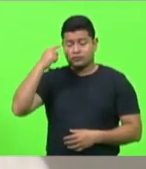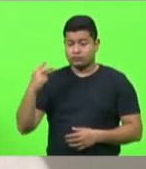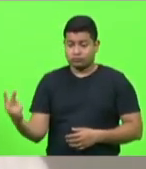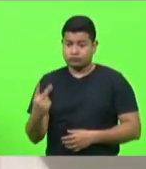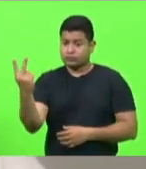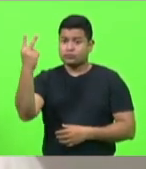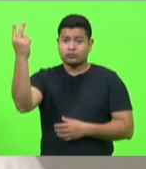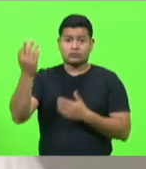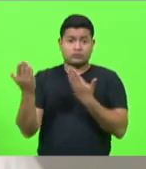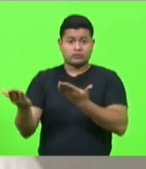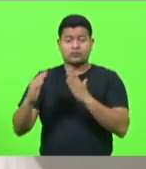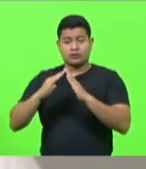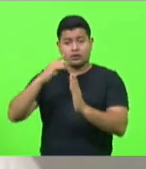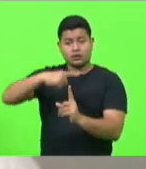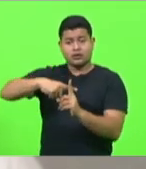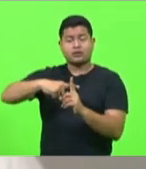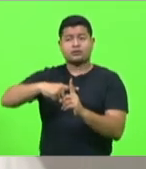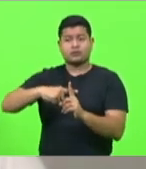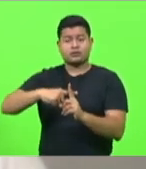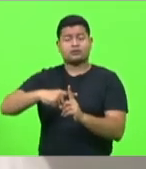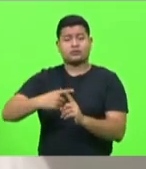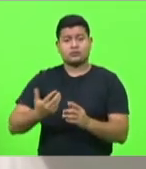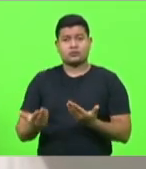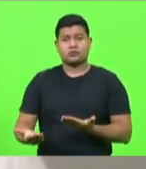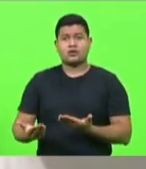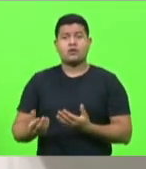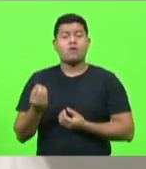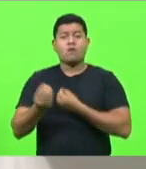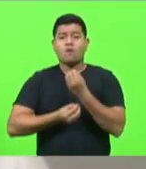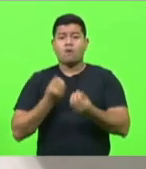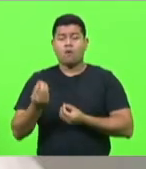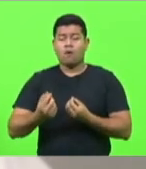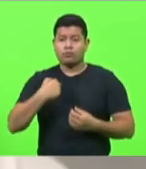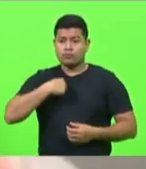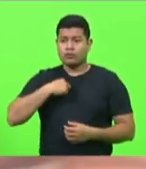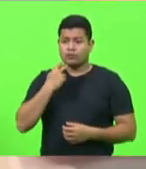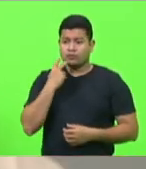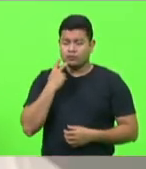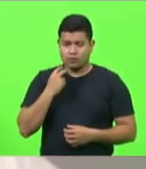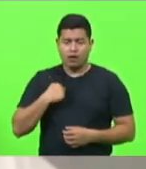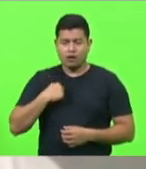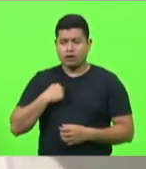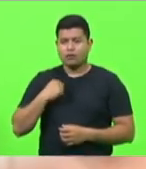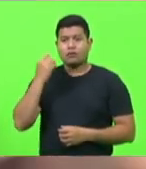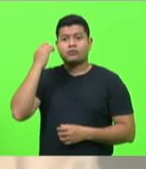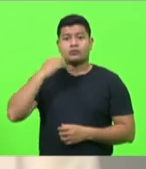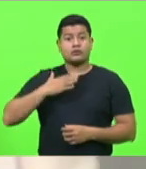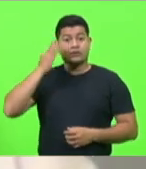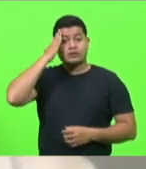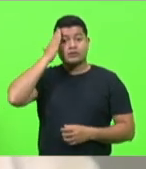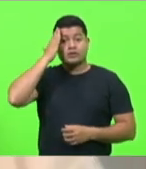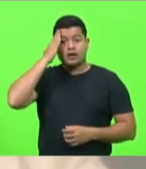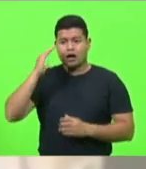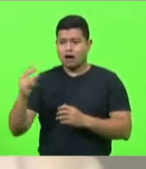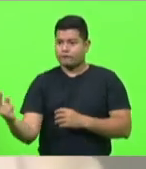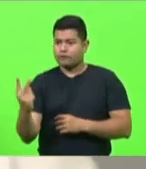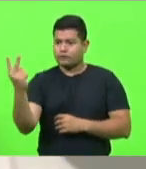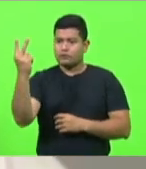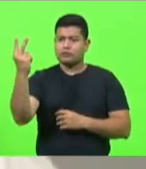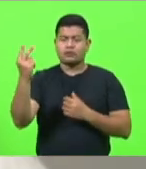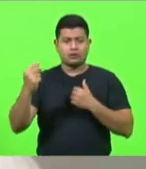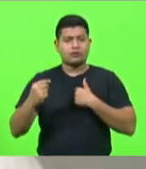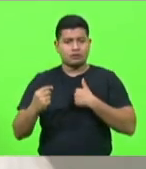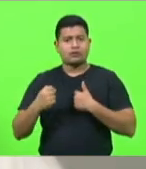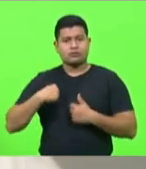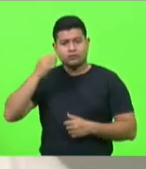subjetivo àquilo que é importante para mim, como então alguém pode dizer que um evento, que também é importante, eu considero que